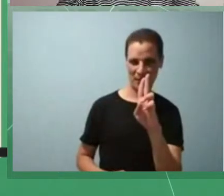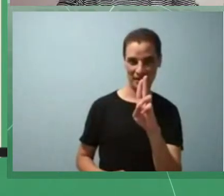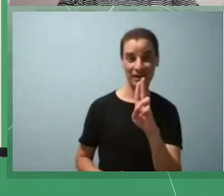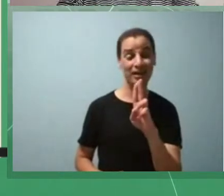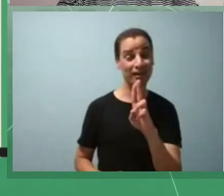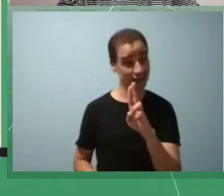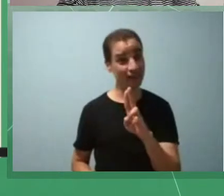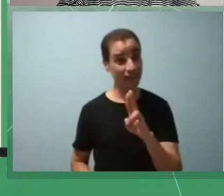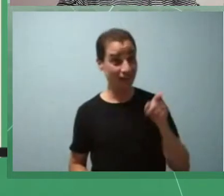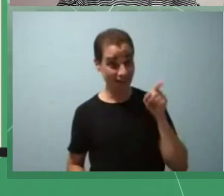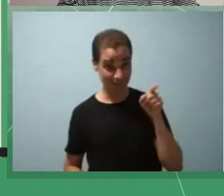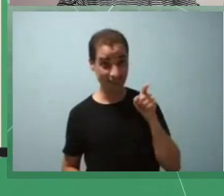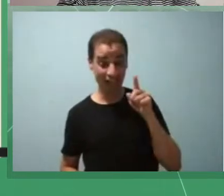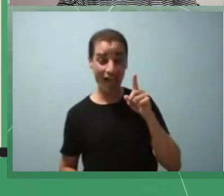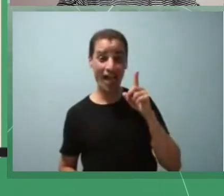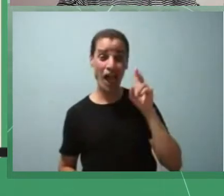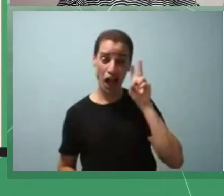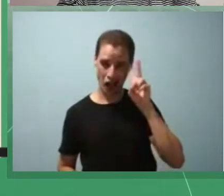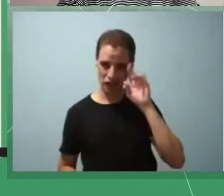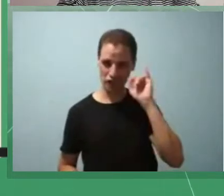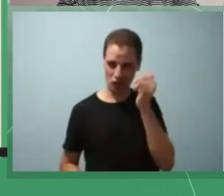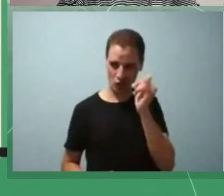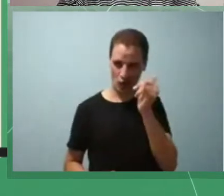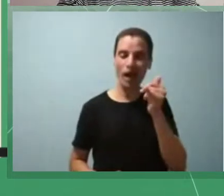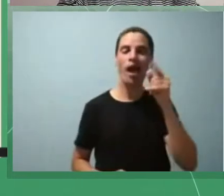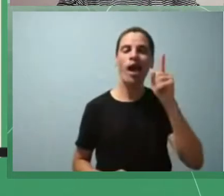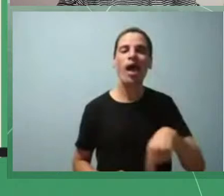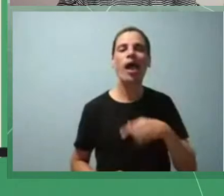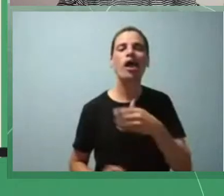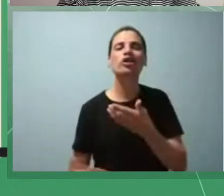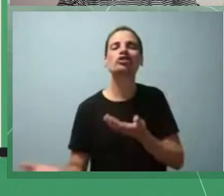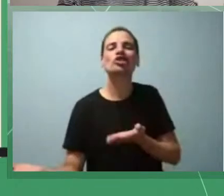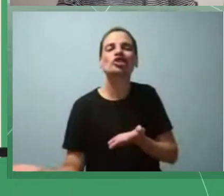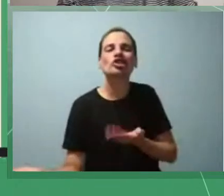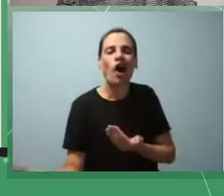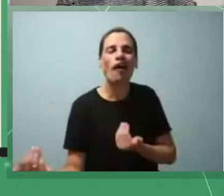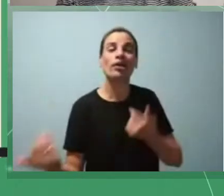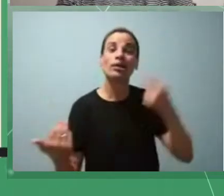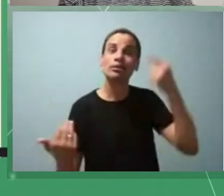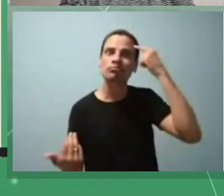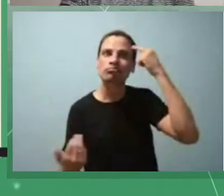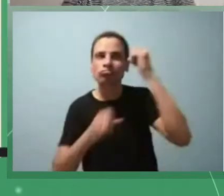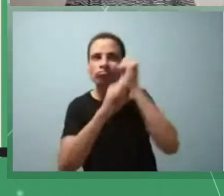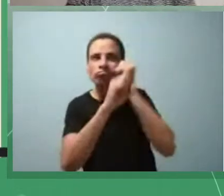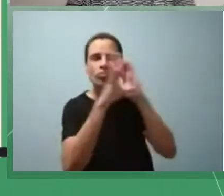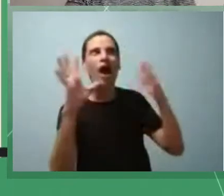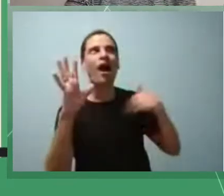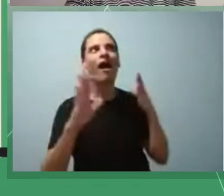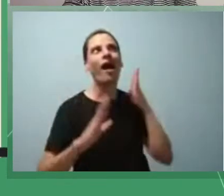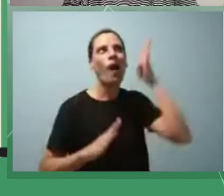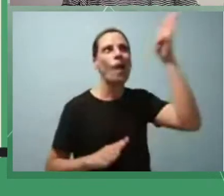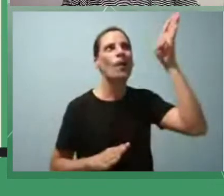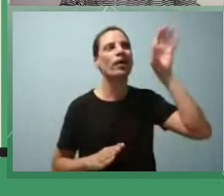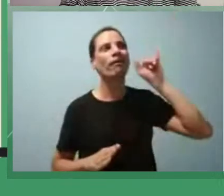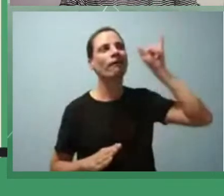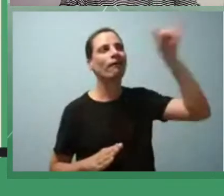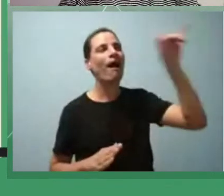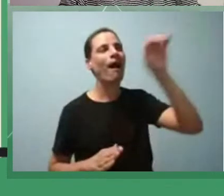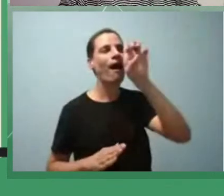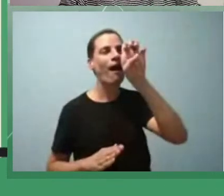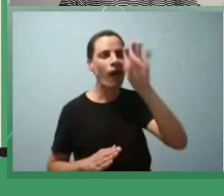todas as aventuras que o jovem Pei enfrentou para realizar esse propósito dele que era dinheiro à Europa